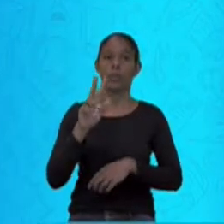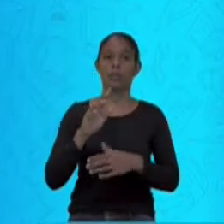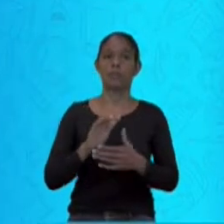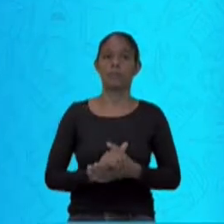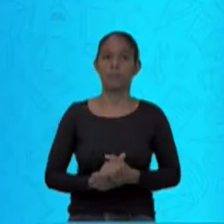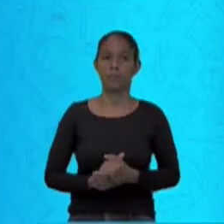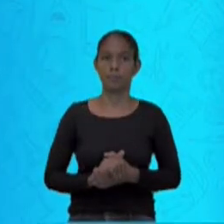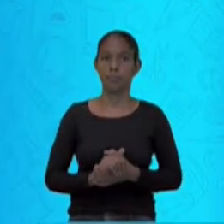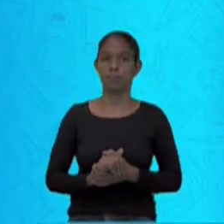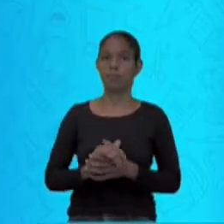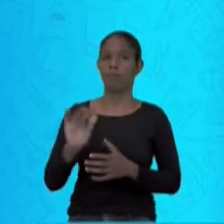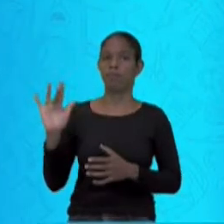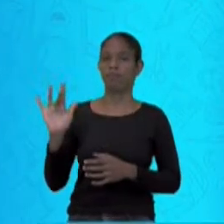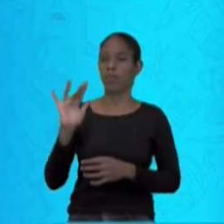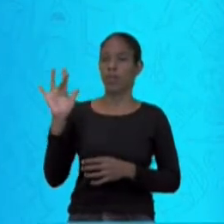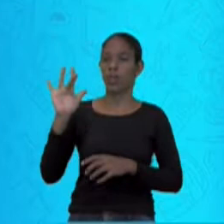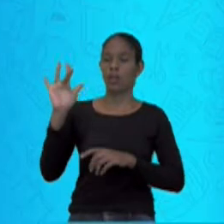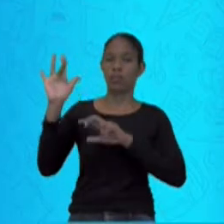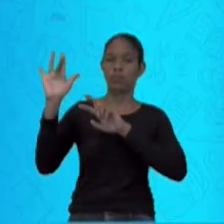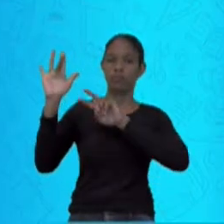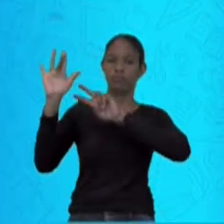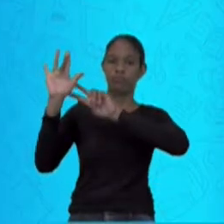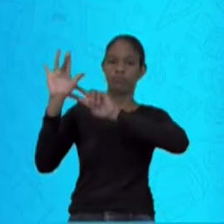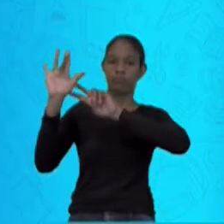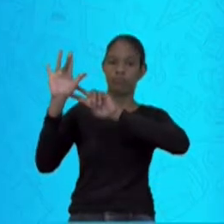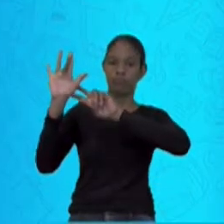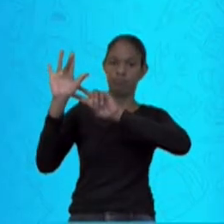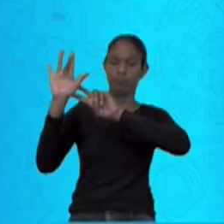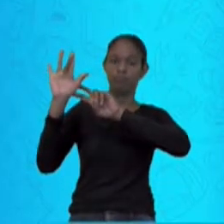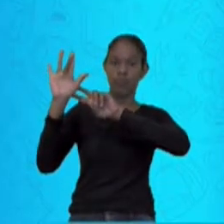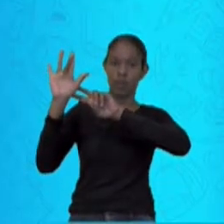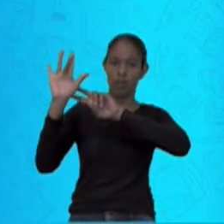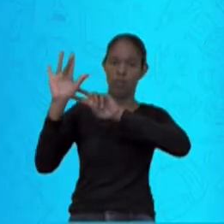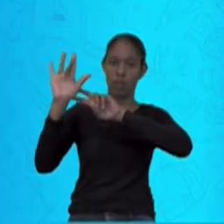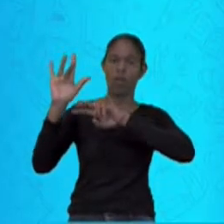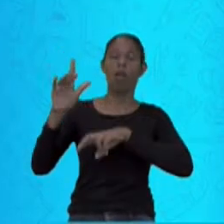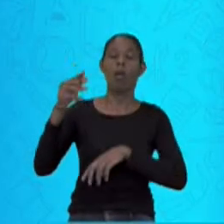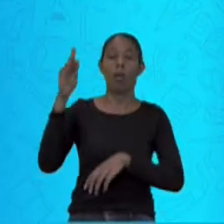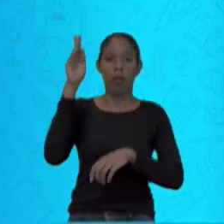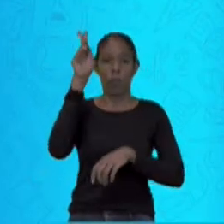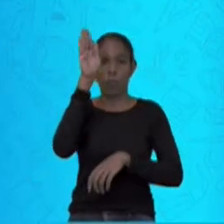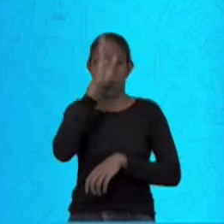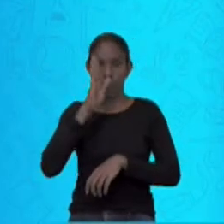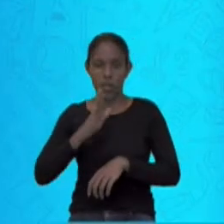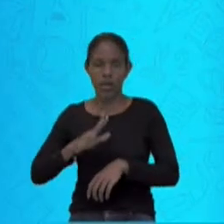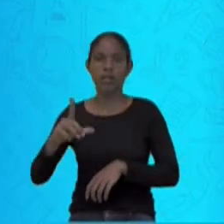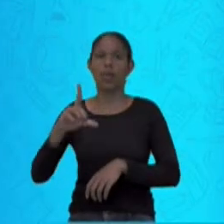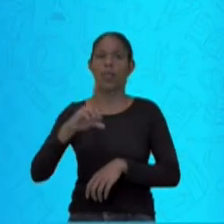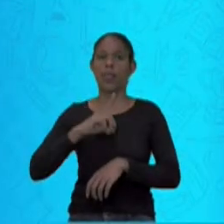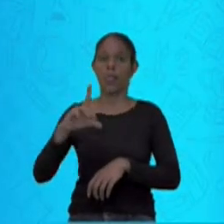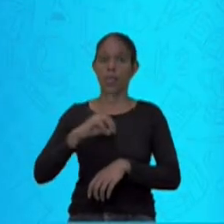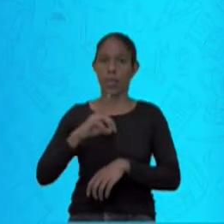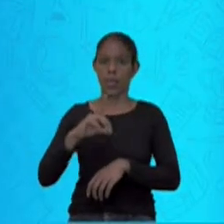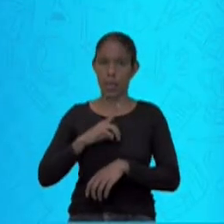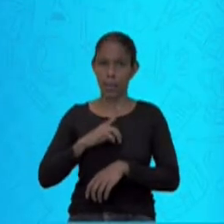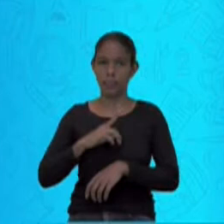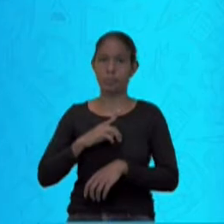Aedes aegypti, espécie existente no Brasil, também conhecida como pernilongo,